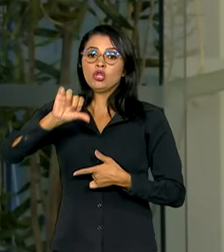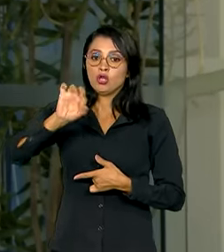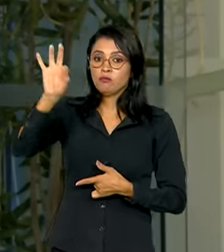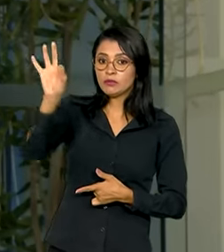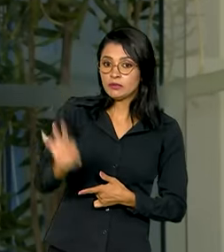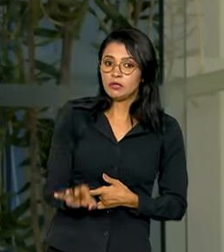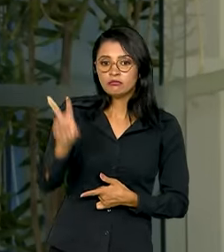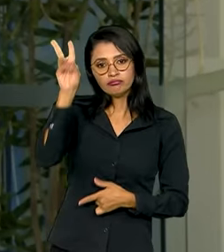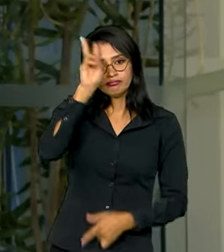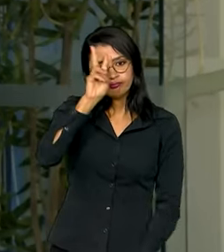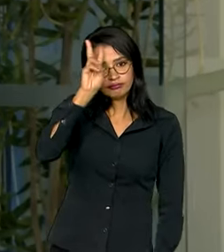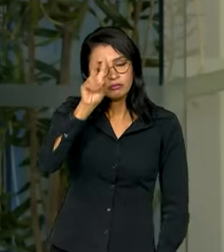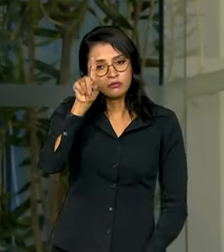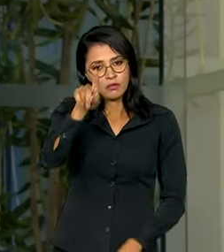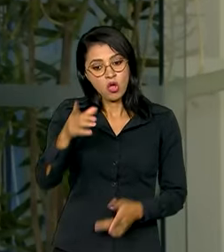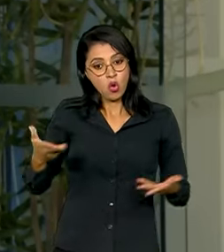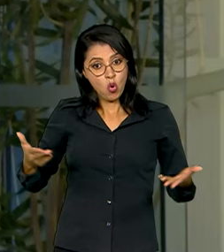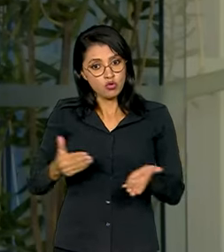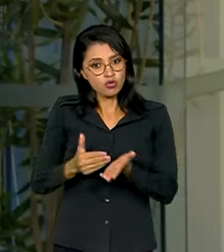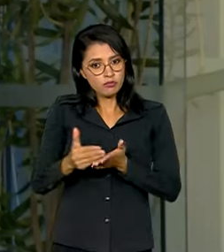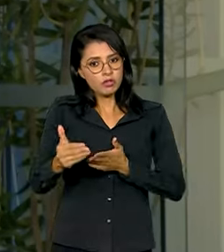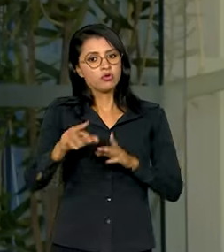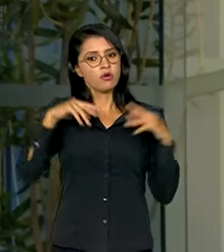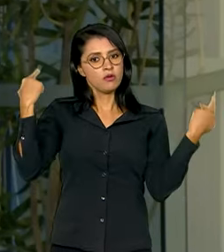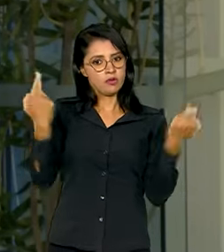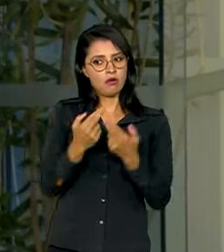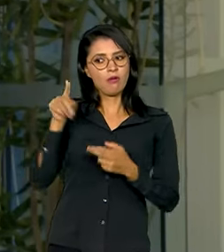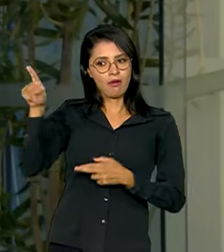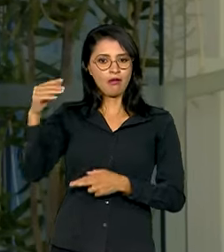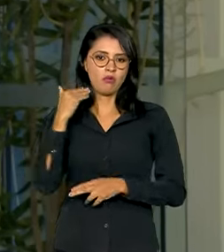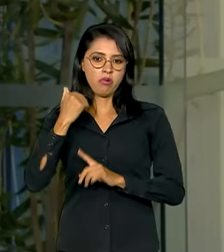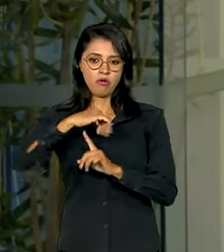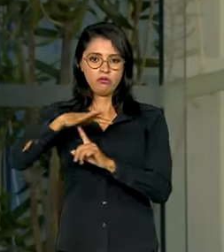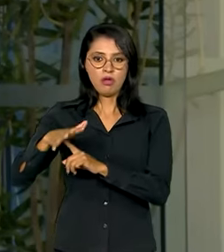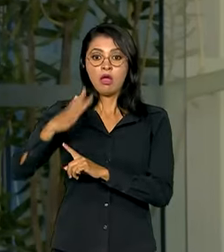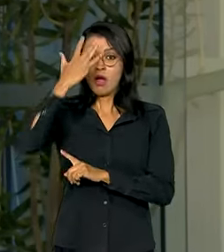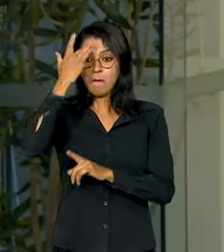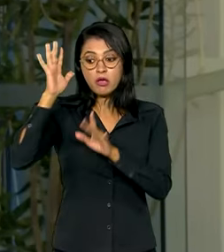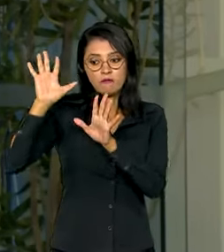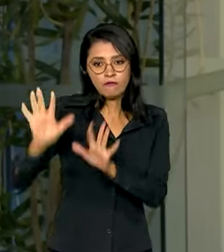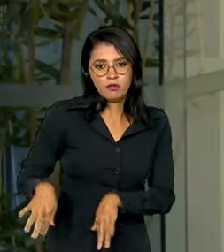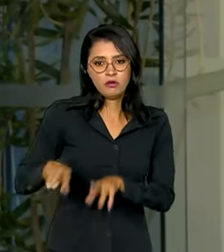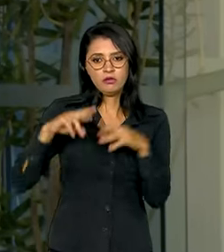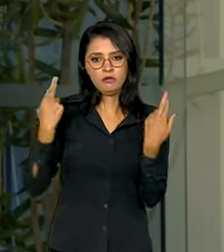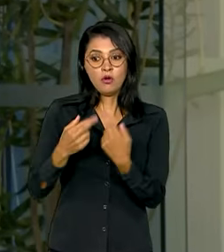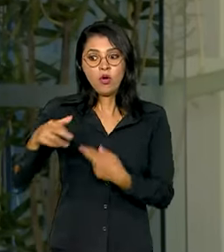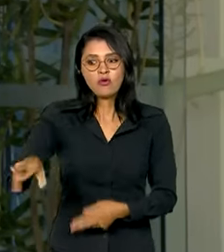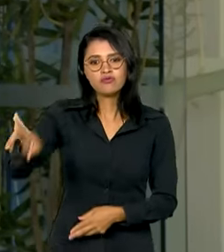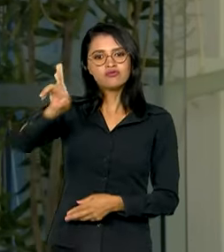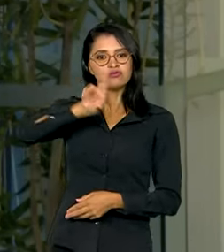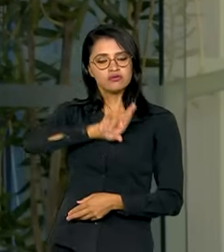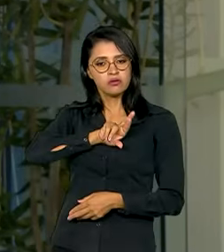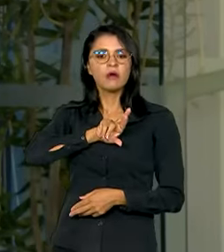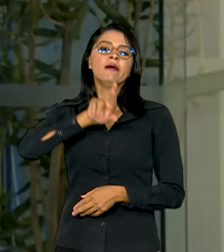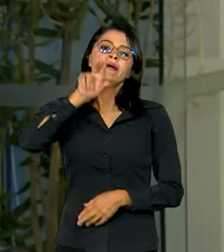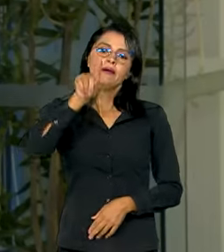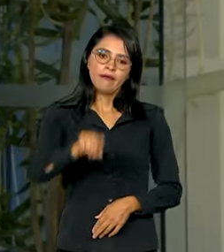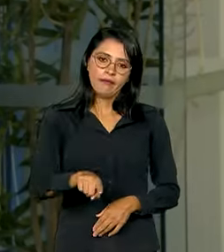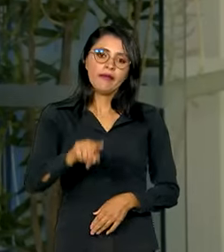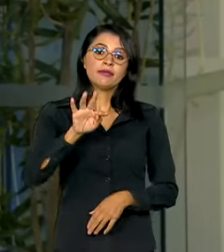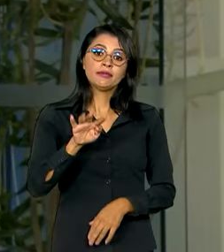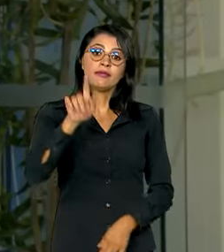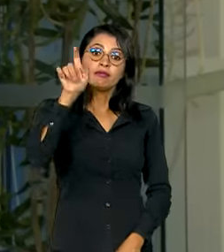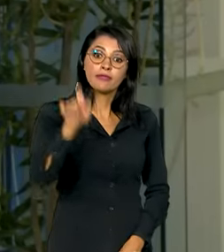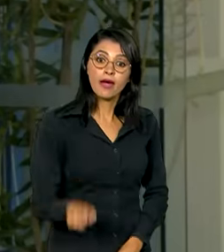O Banco Central começou hoje a reunião para definir essa taxa, termina amanhã a reunião, então, com o resultado. E, justamente, a